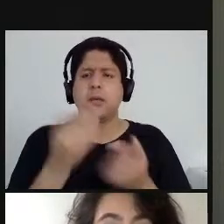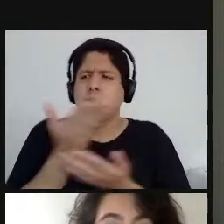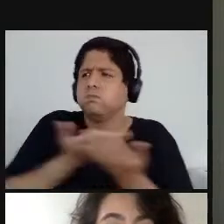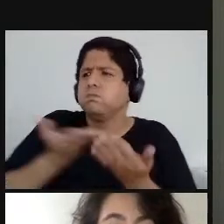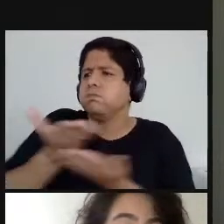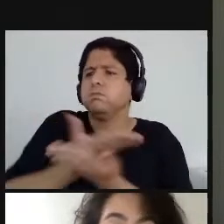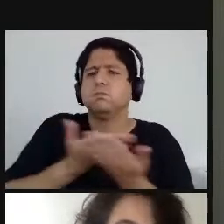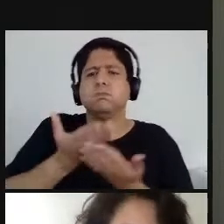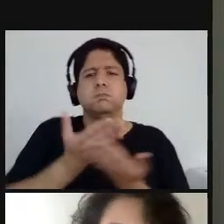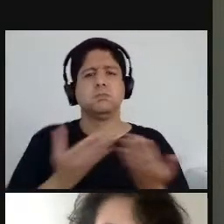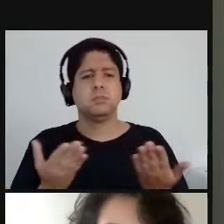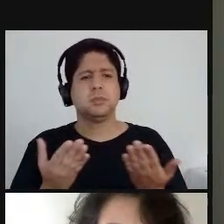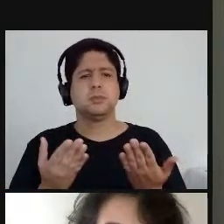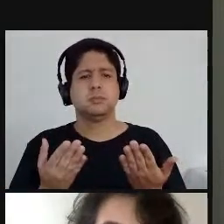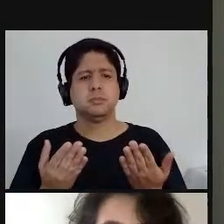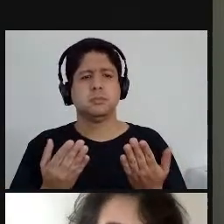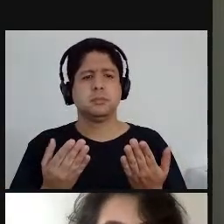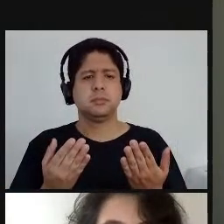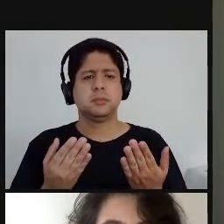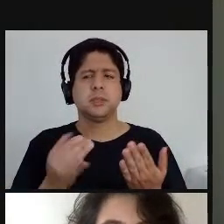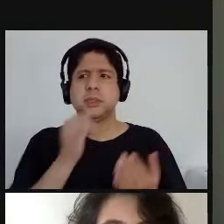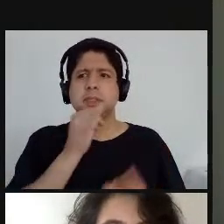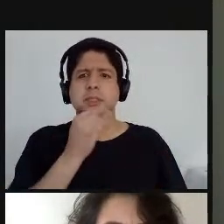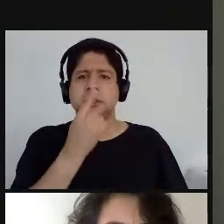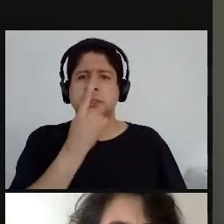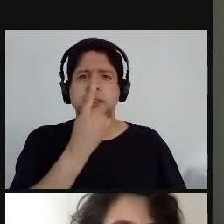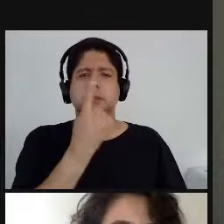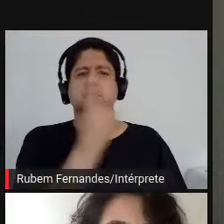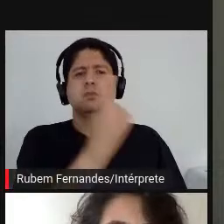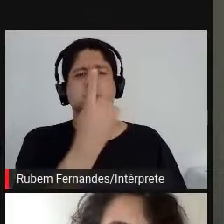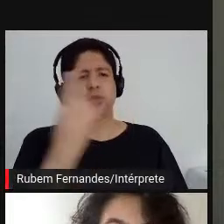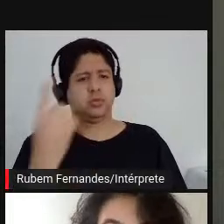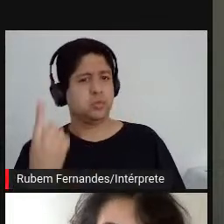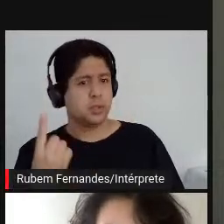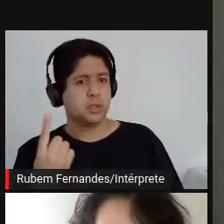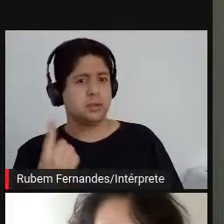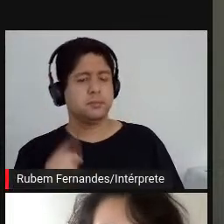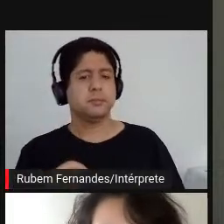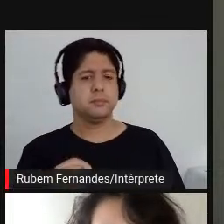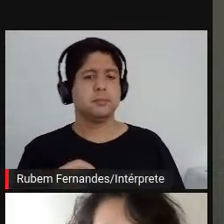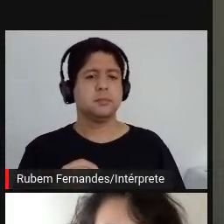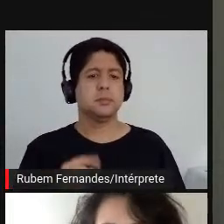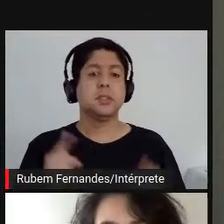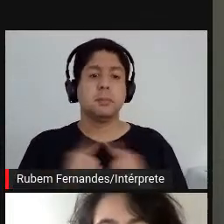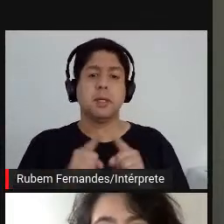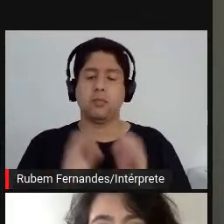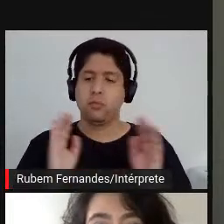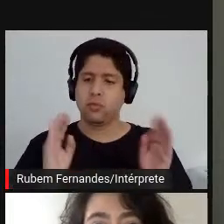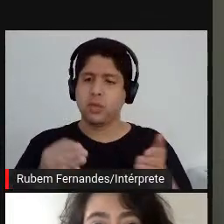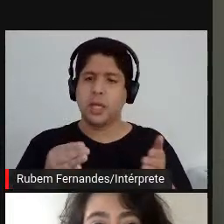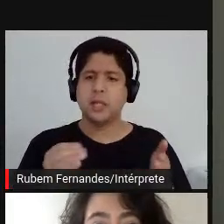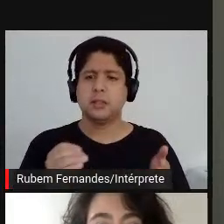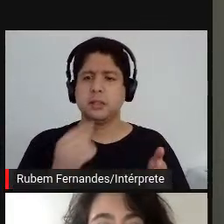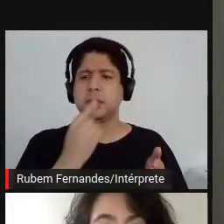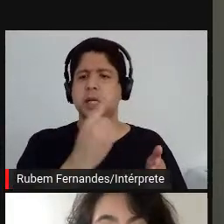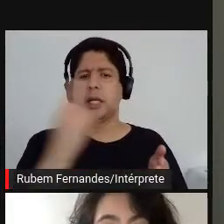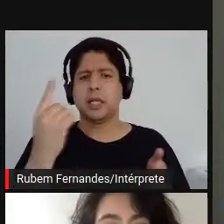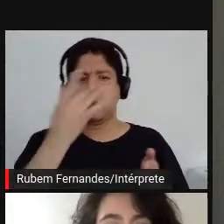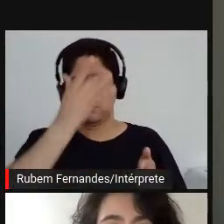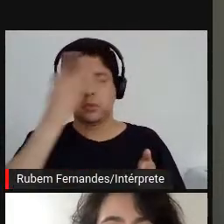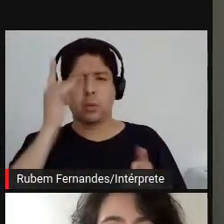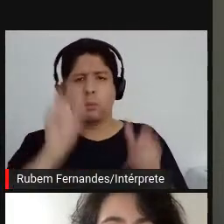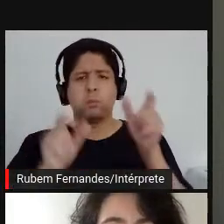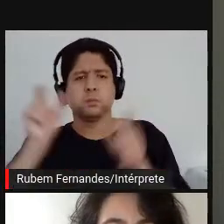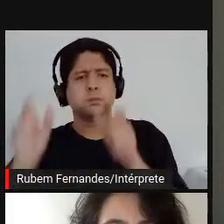assim... Não, íntimas e individuais e específicas de cada ser humano ali. Mas